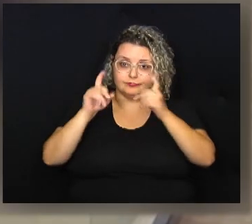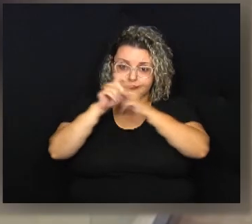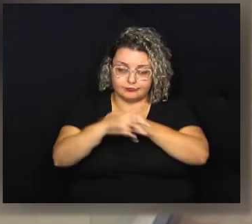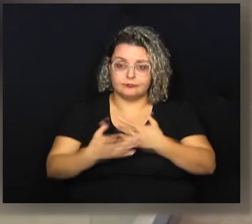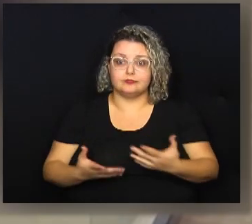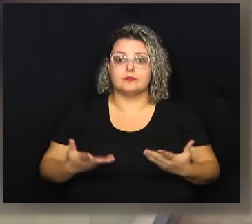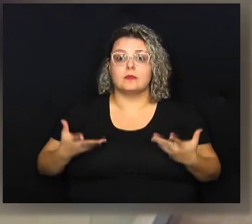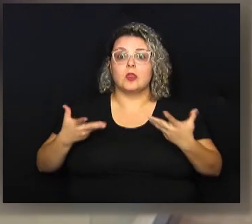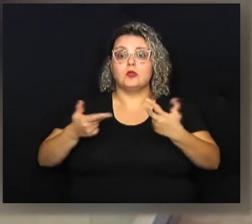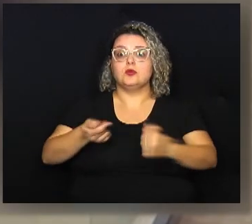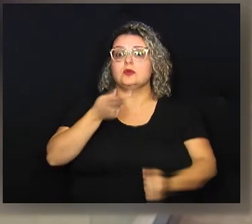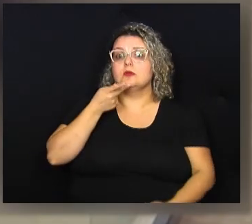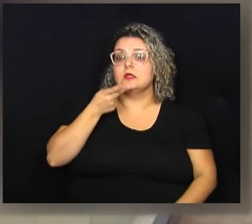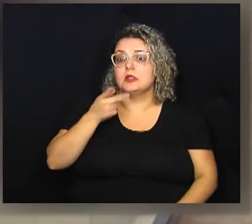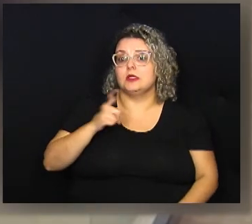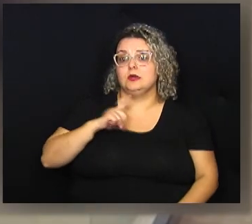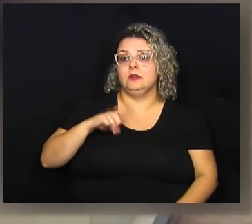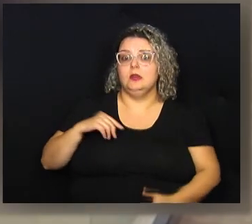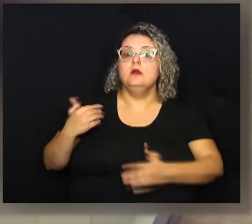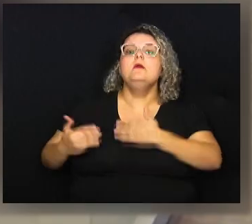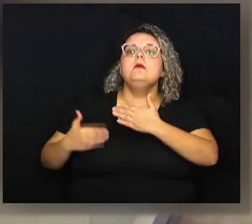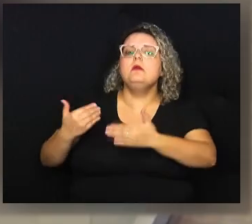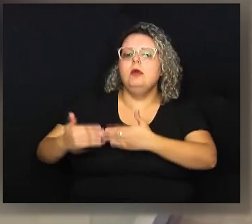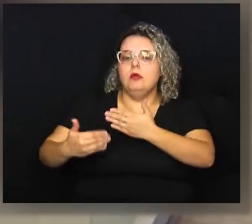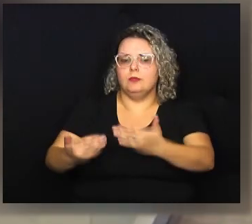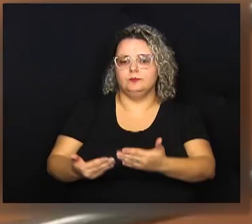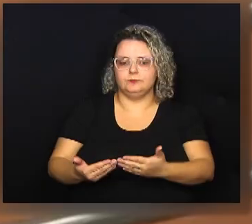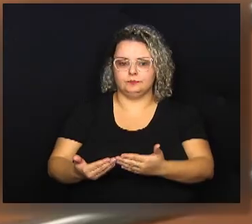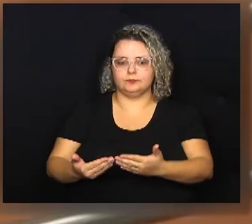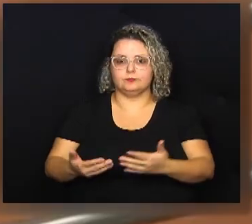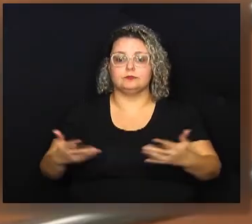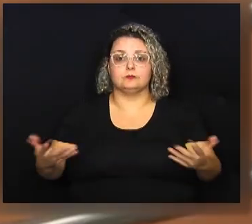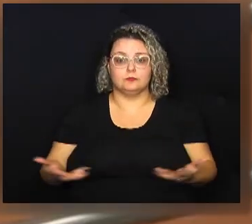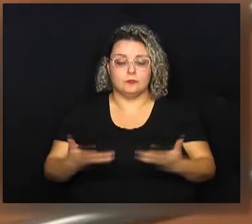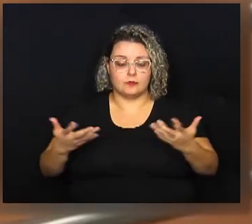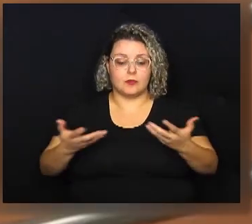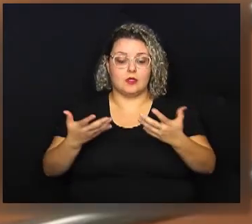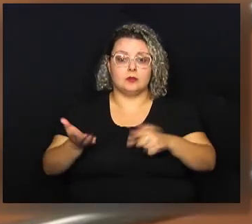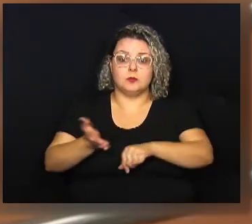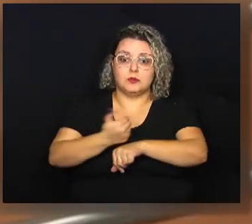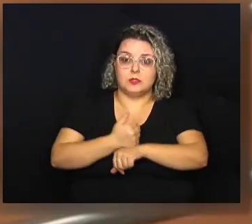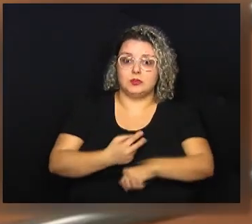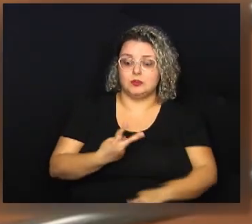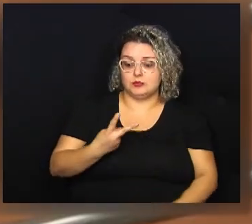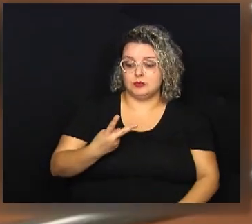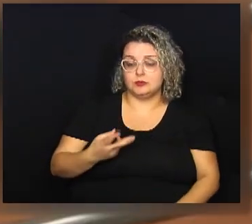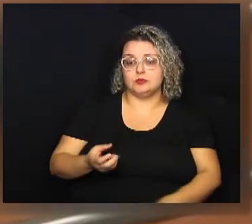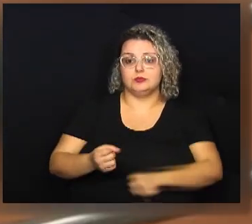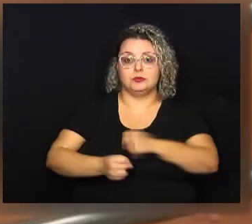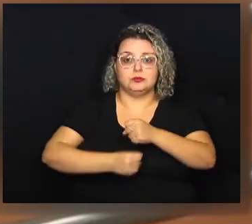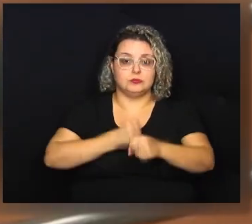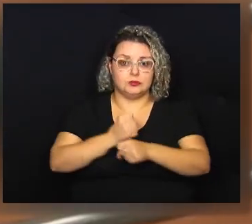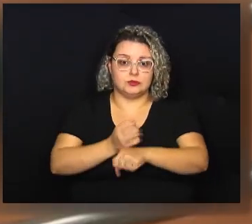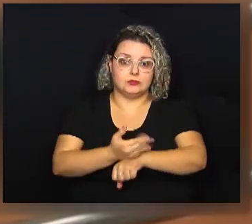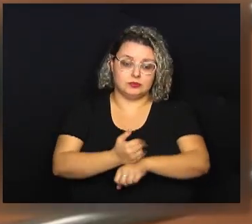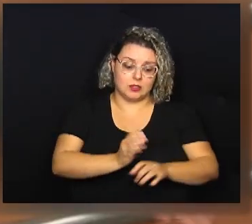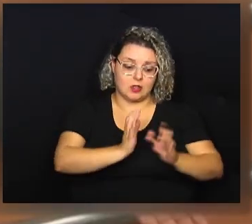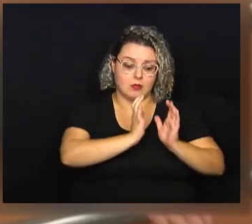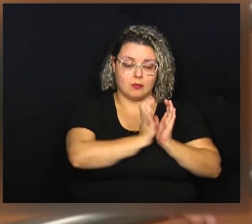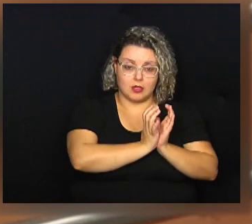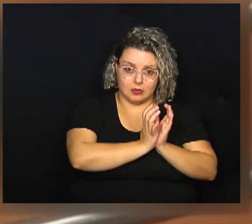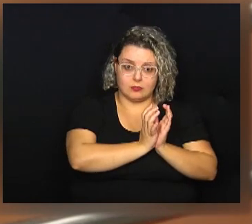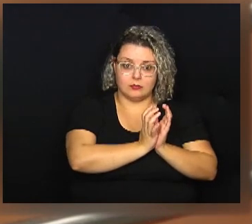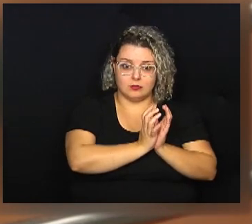Tudo que vocês falaram aqui hoje, nós tivemos esse processo. A estimulação precoce com dois anos de idade na